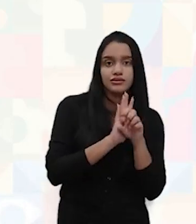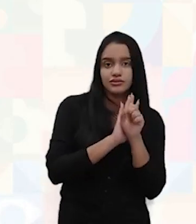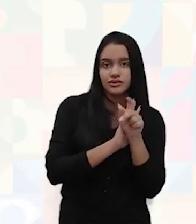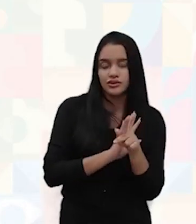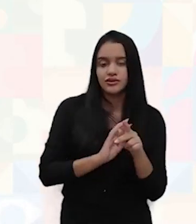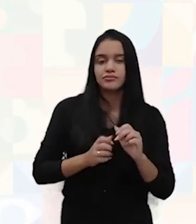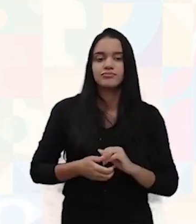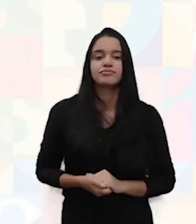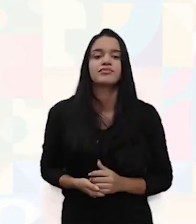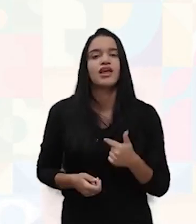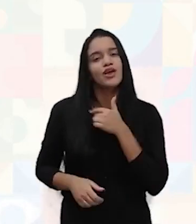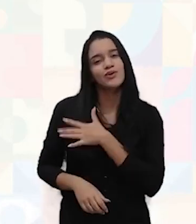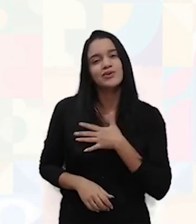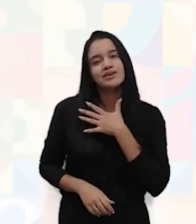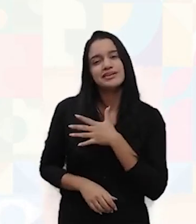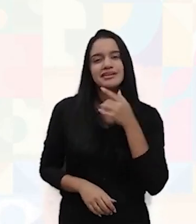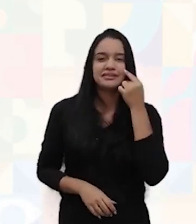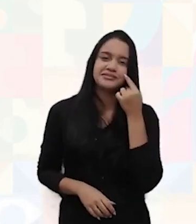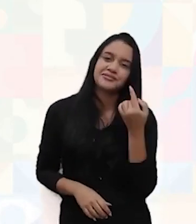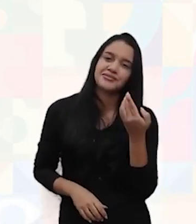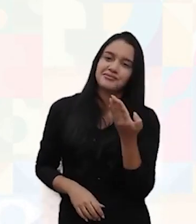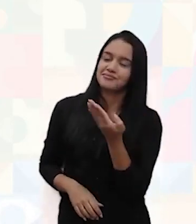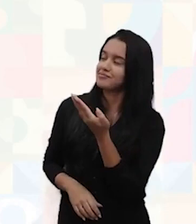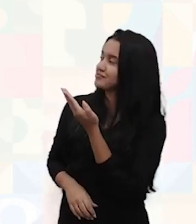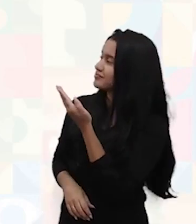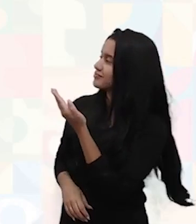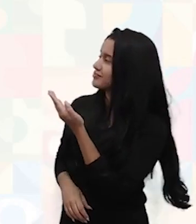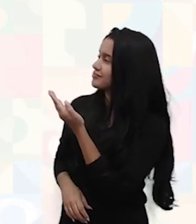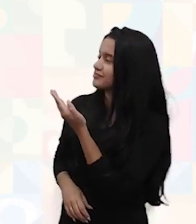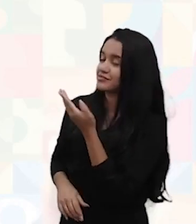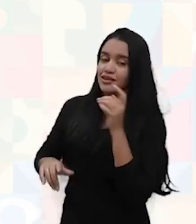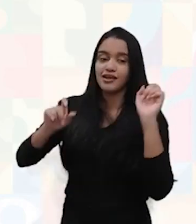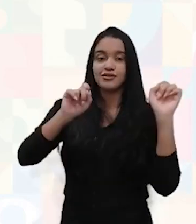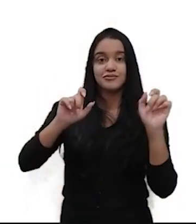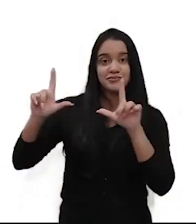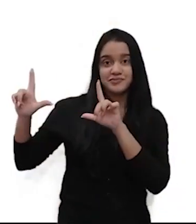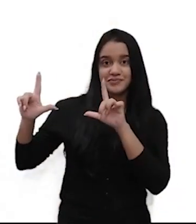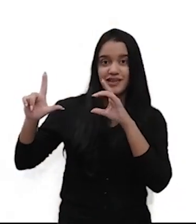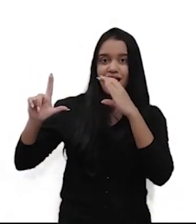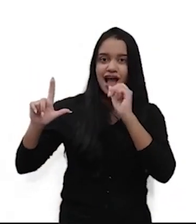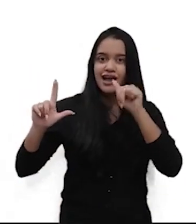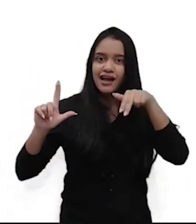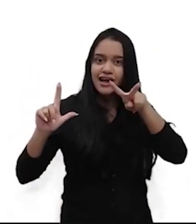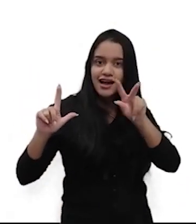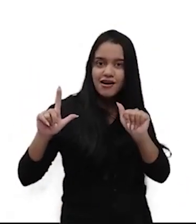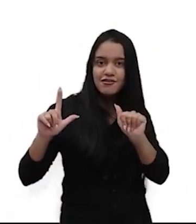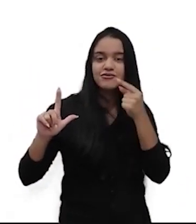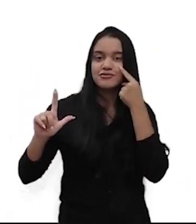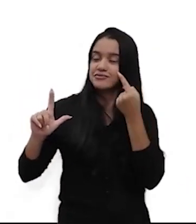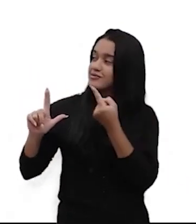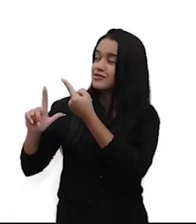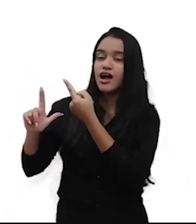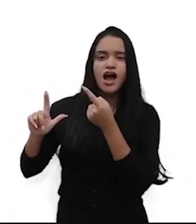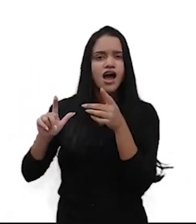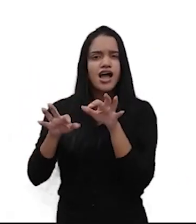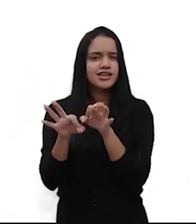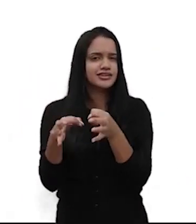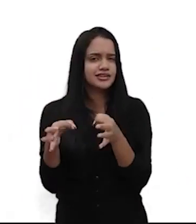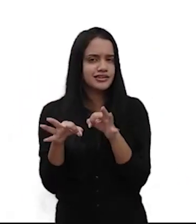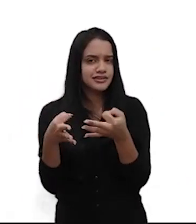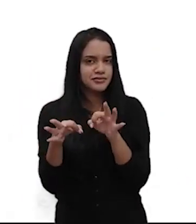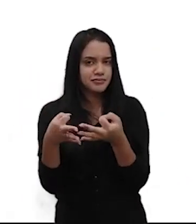Para isso, eu gostaria que você olhasse aqui o modelo de negócios Canva. Esse é um modelo muito simples